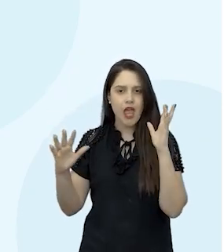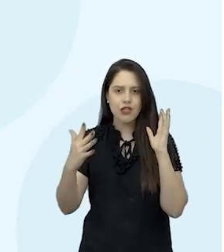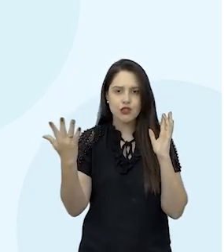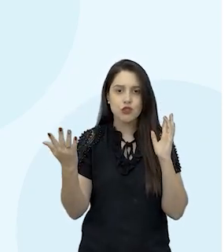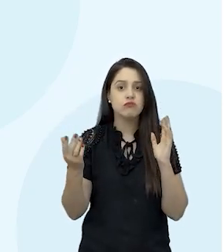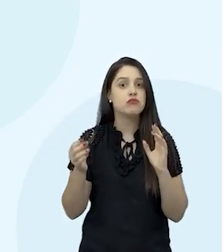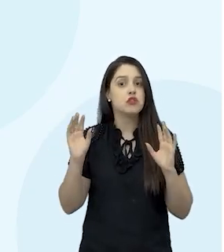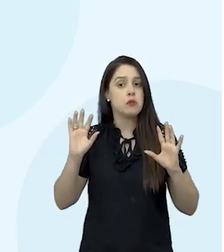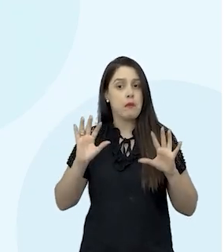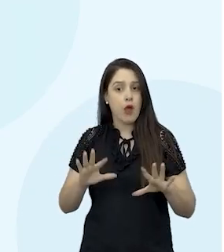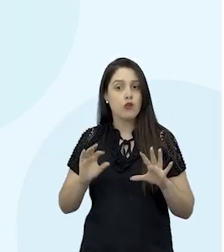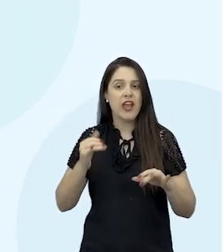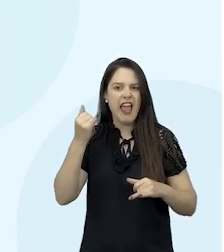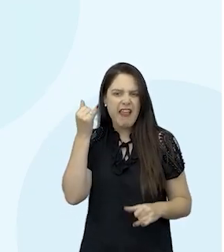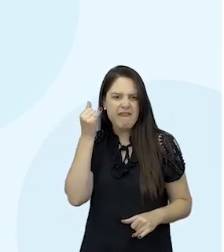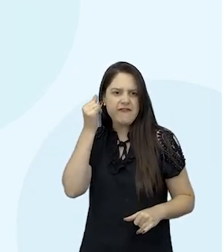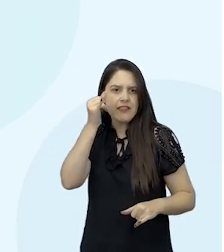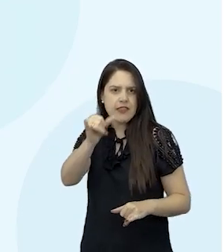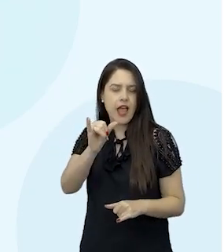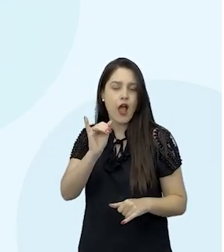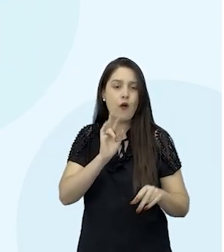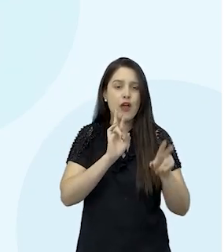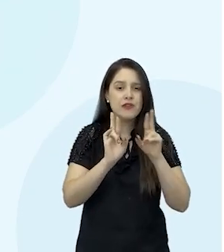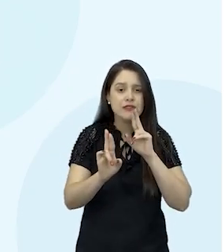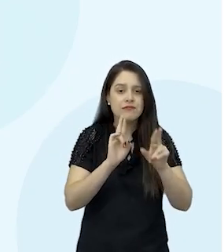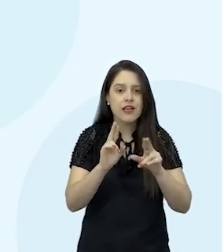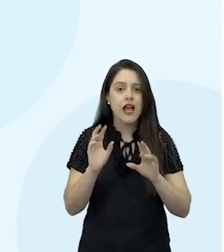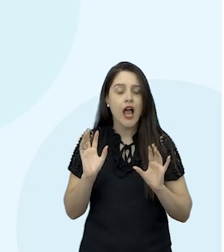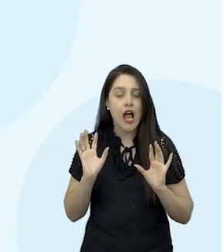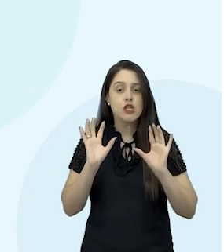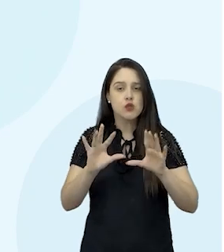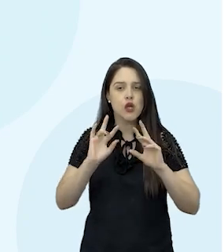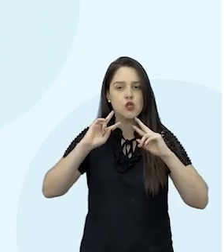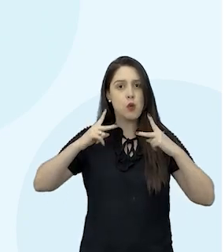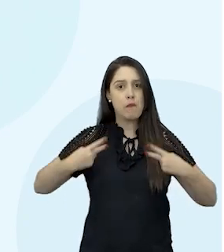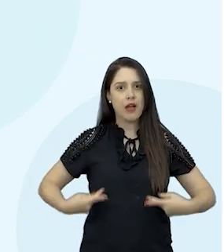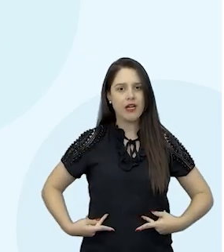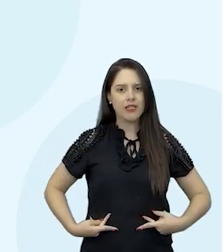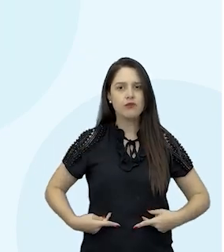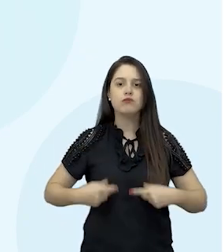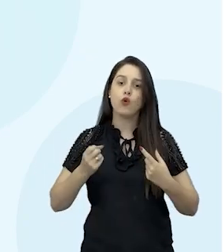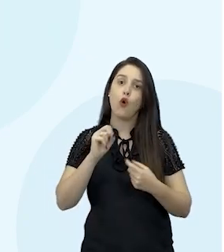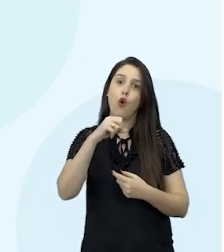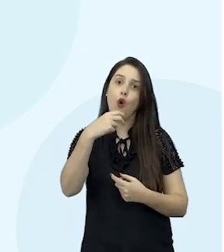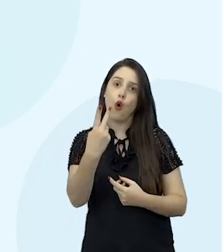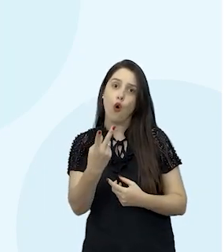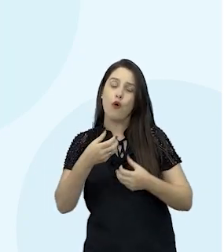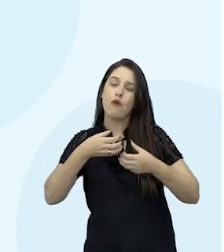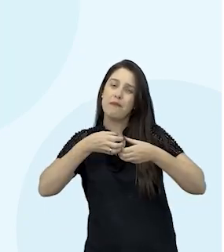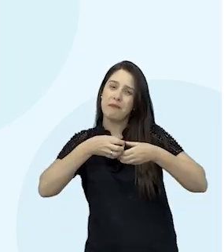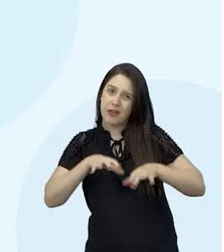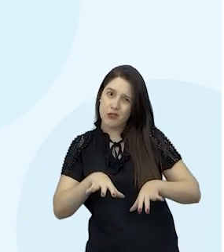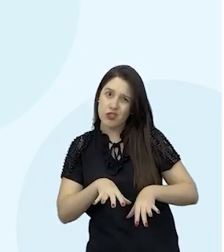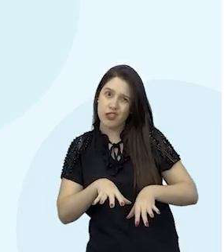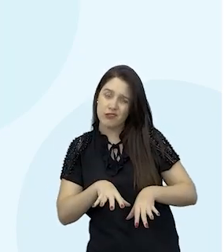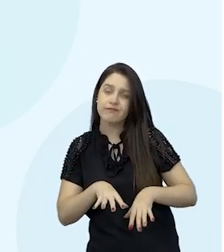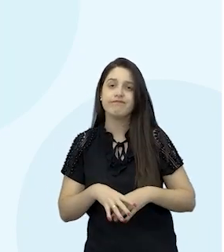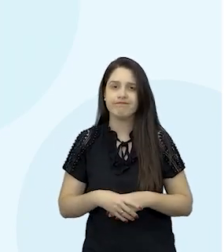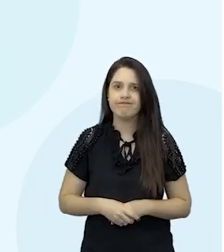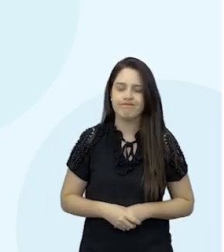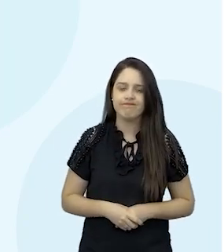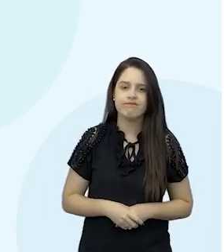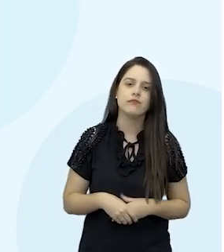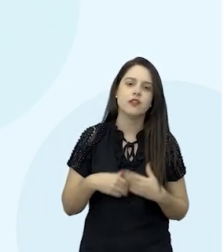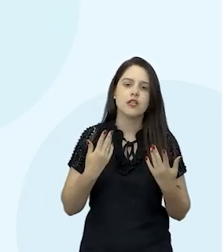de modo a evitar que os resultados das ações humanas o prejudiquem. Certo.